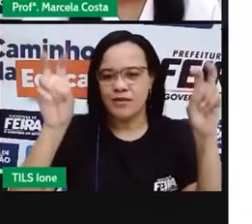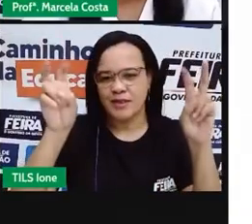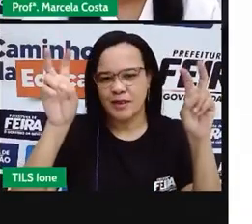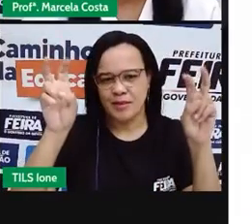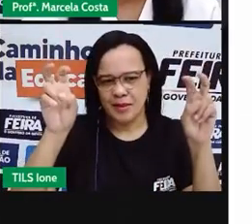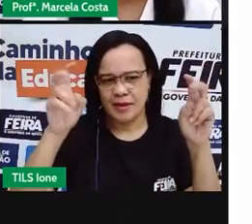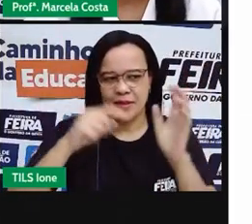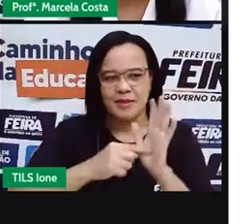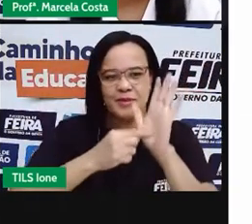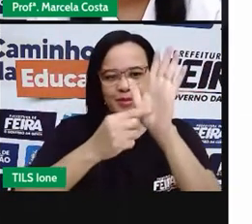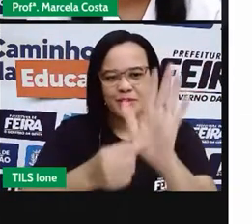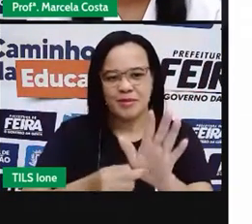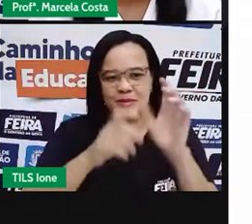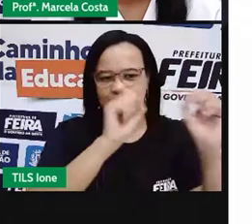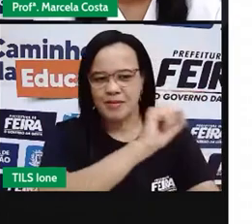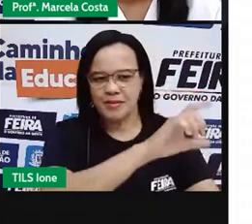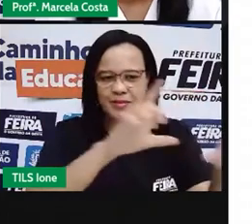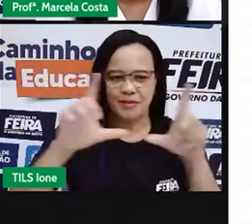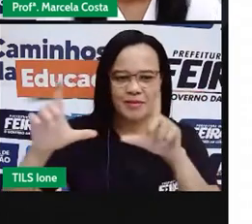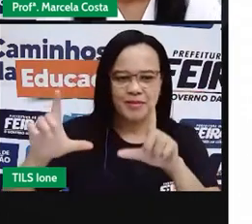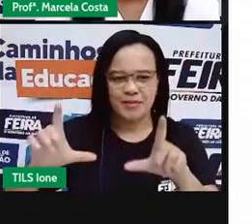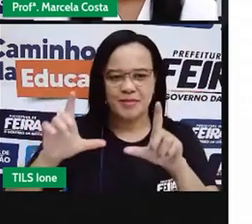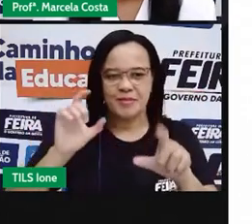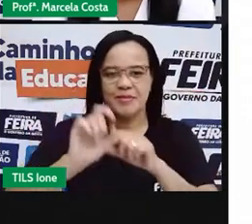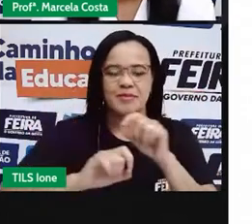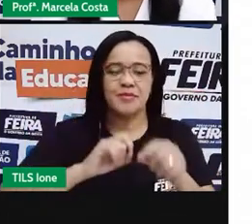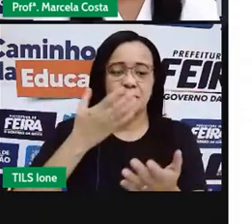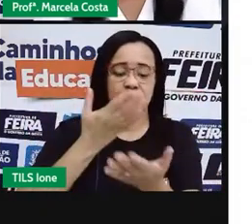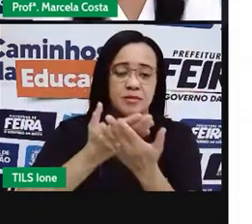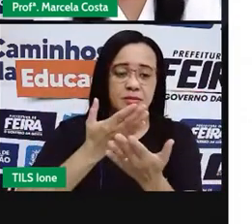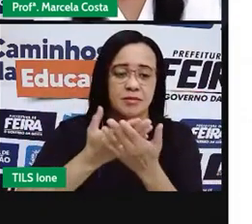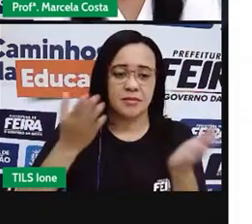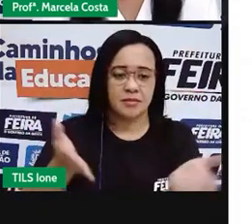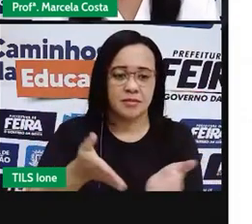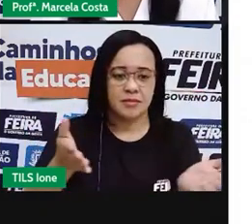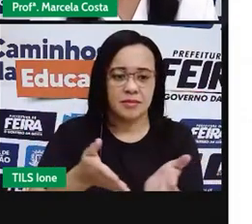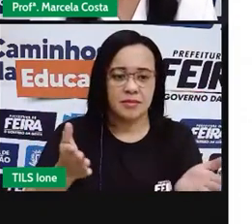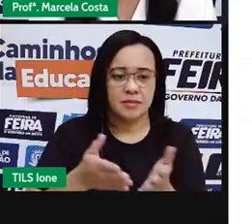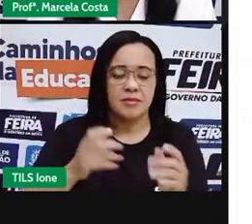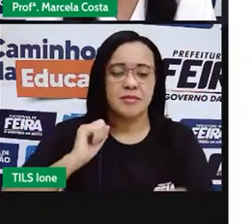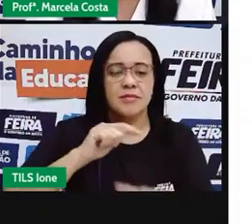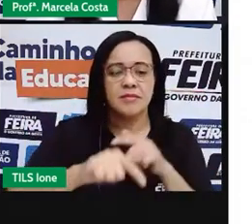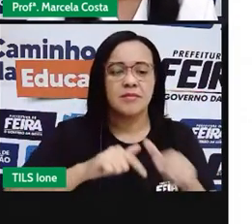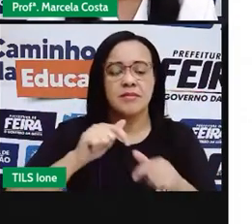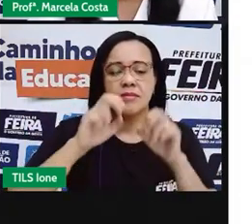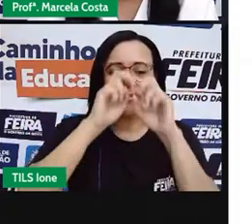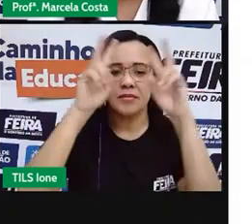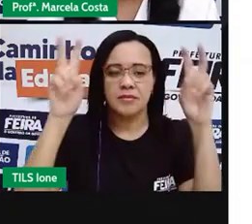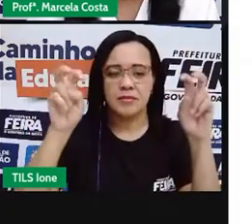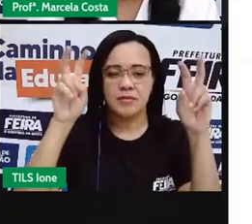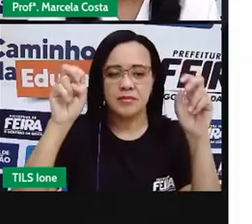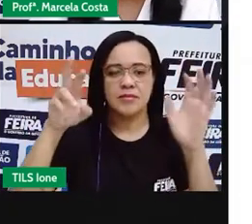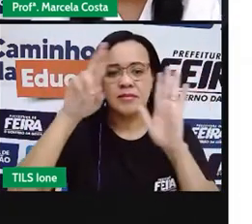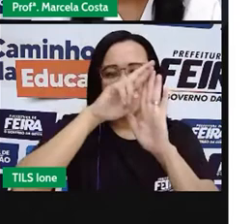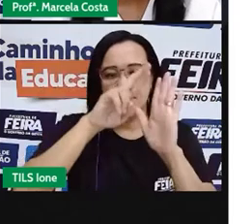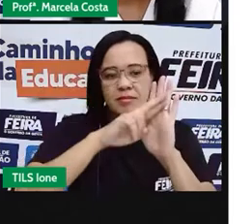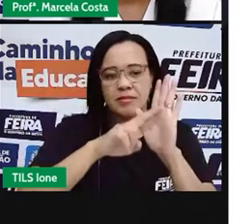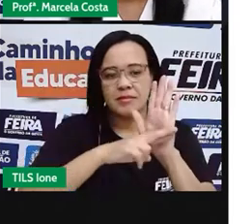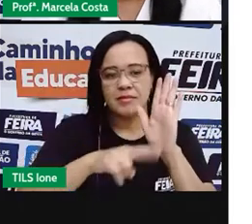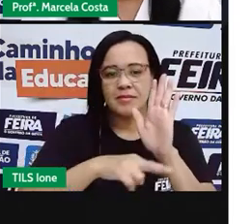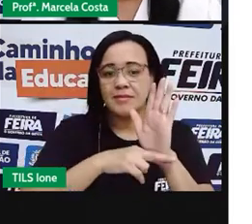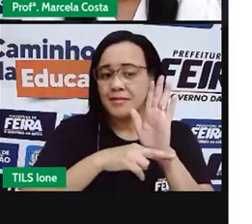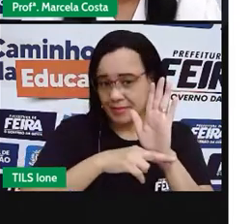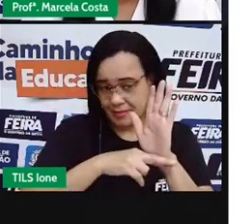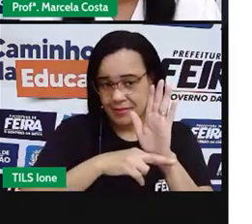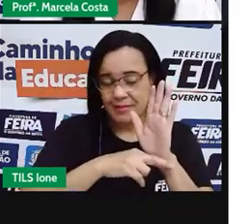Já vou te mostrar minha pergunta. Na aula de hoje, nós vamos trabalhar com ciência romana, regras da minha rua